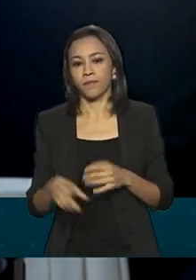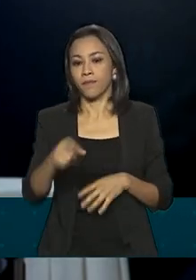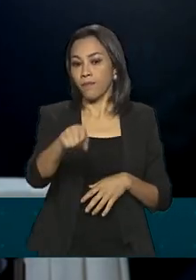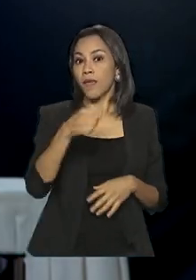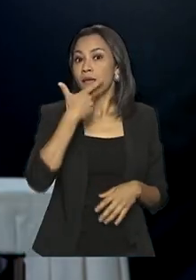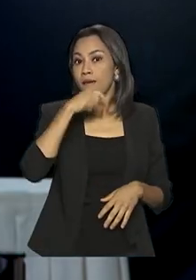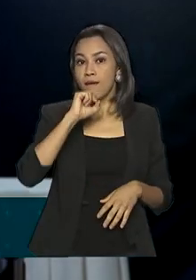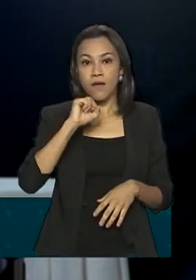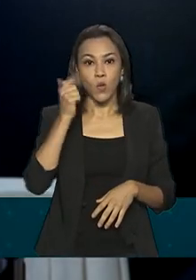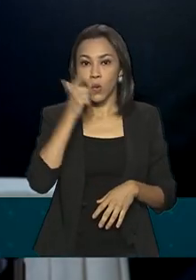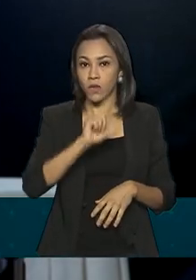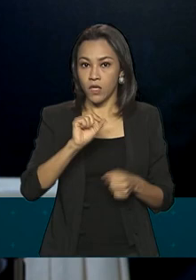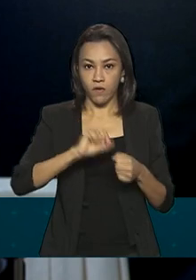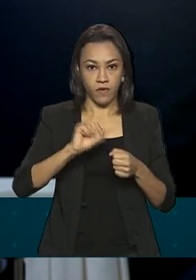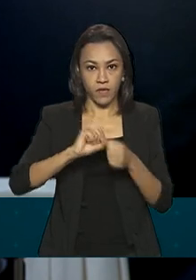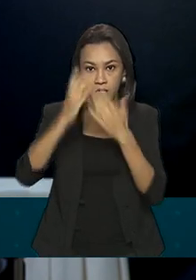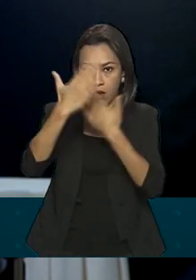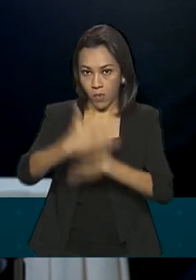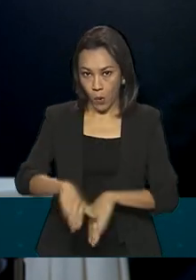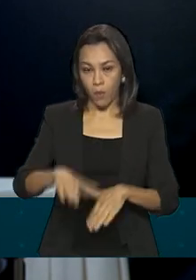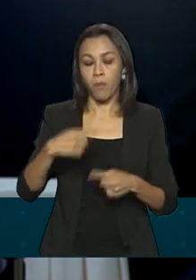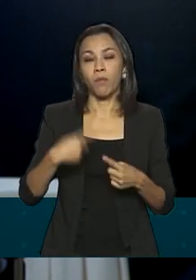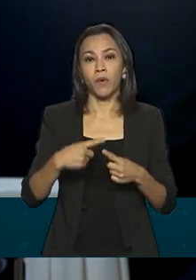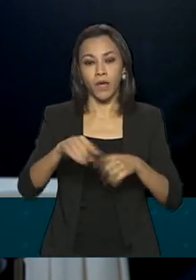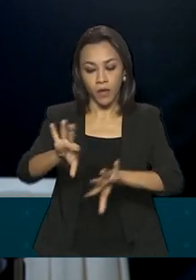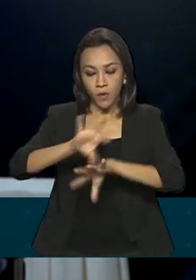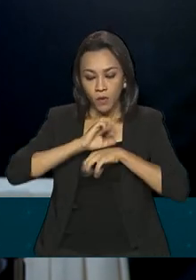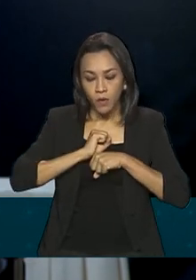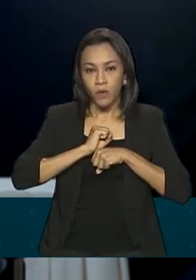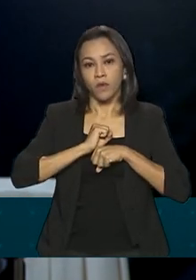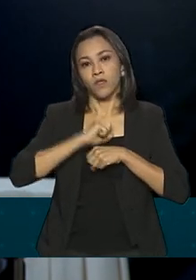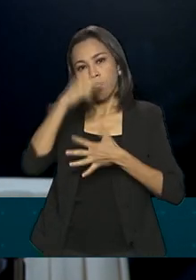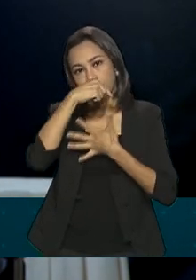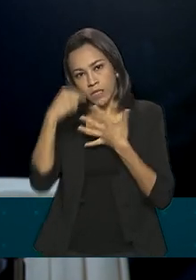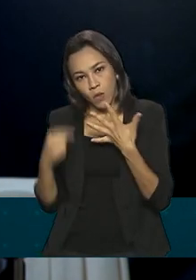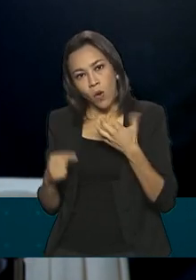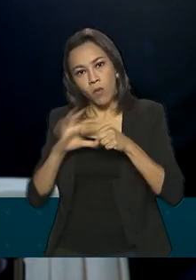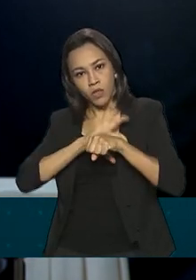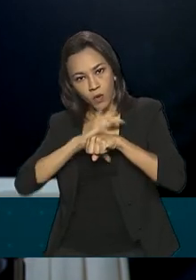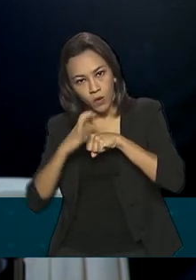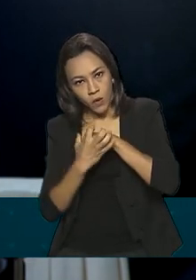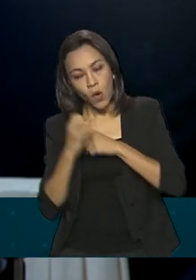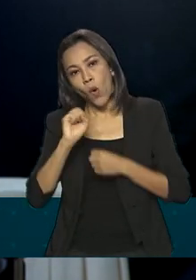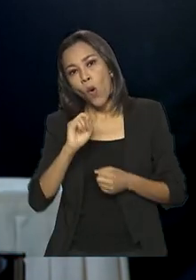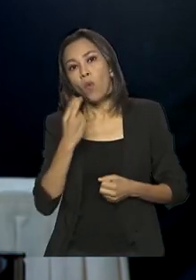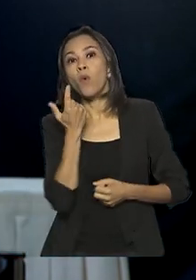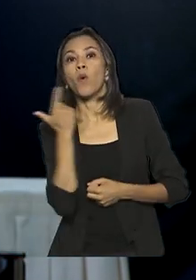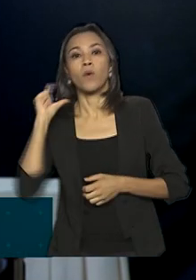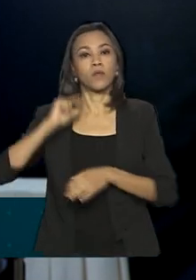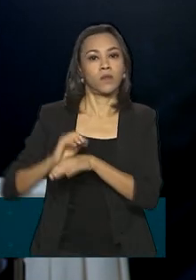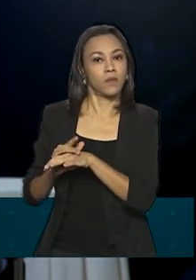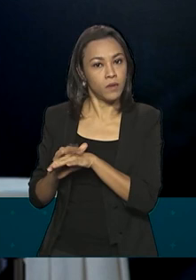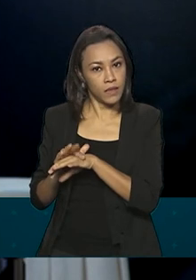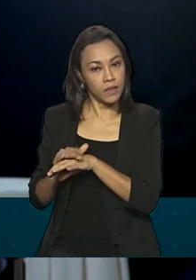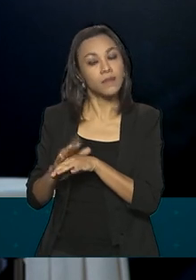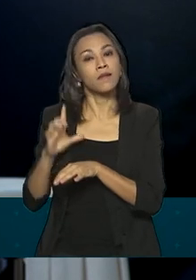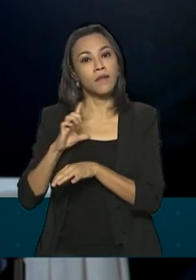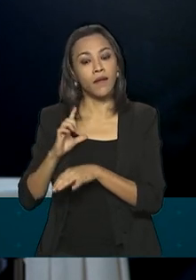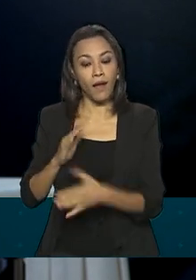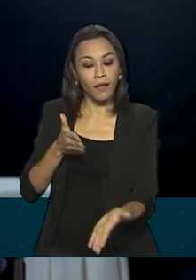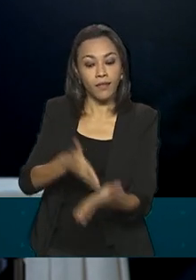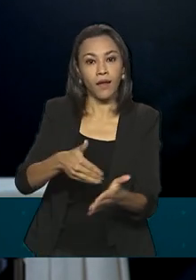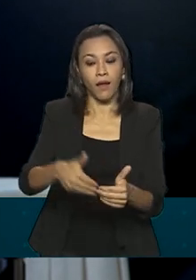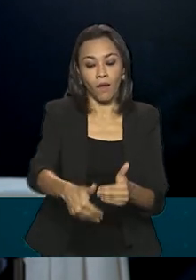conseguiu realizar o exame porque apresentou sintomas de Covid-19 ou de outras doenças infectocontagiosas, tem a testa